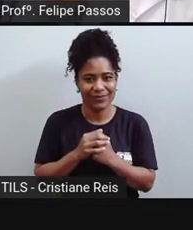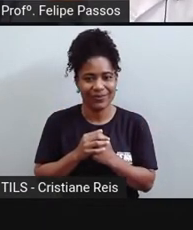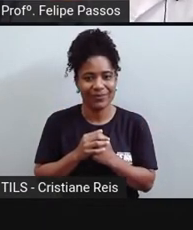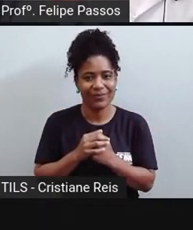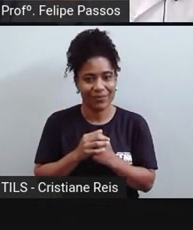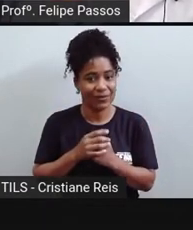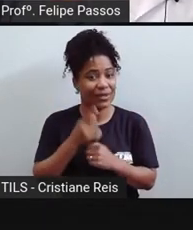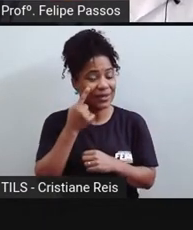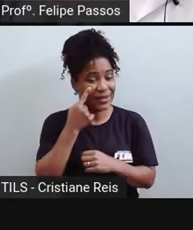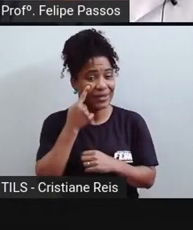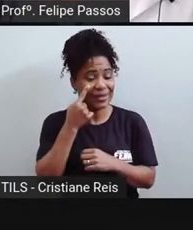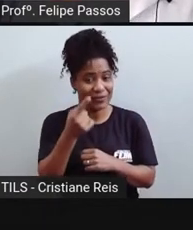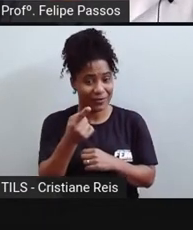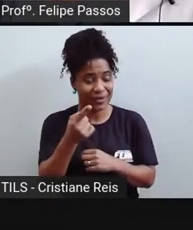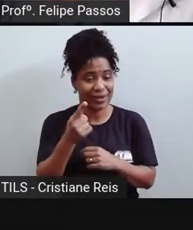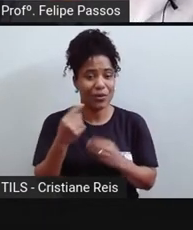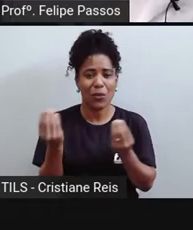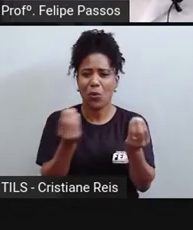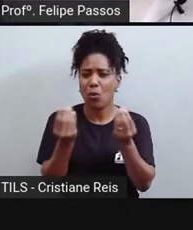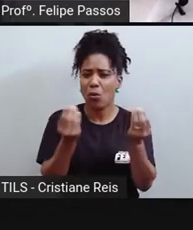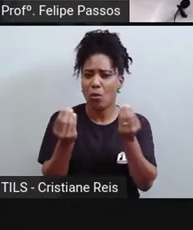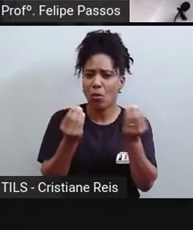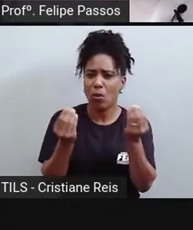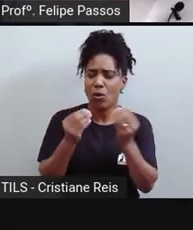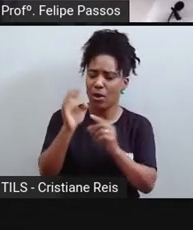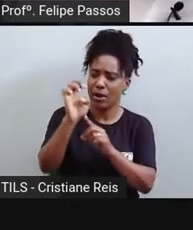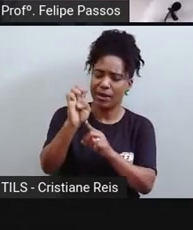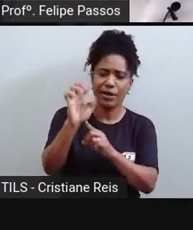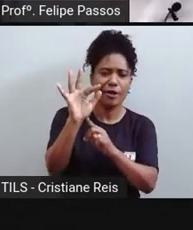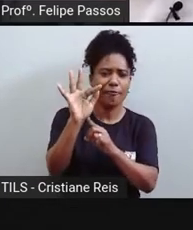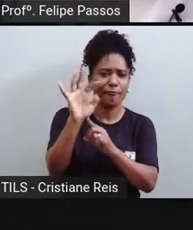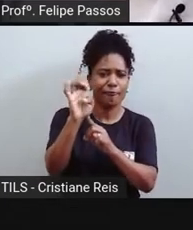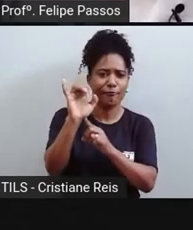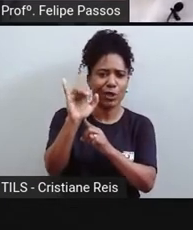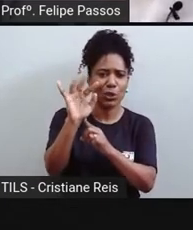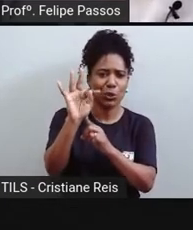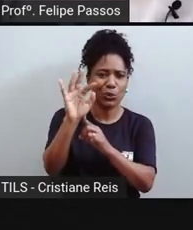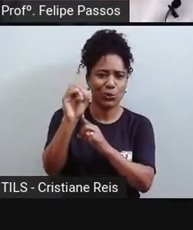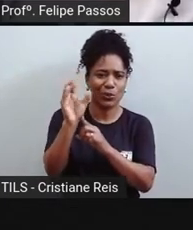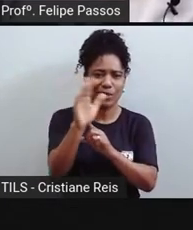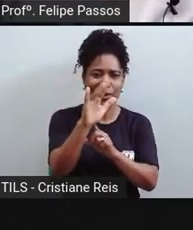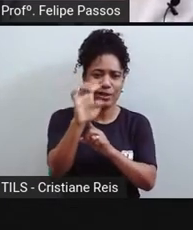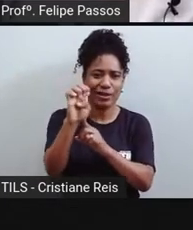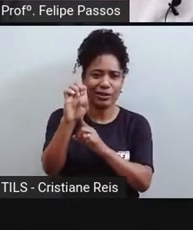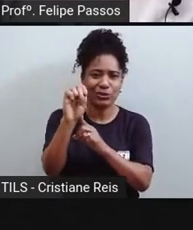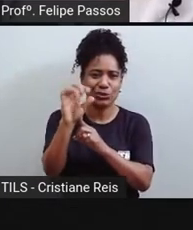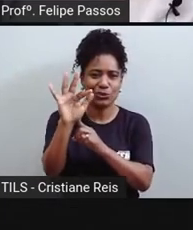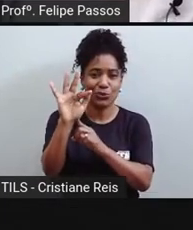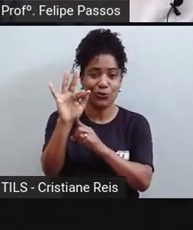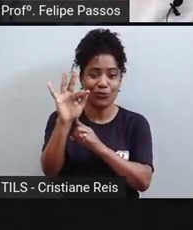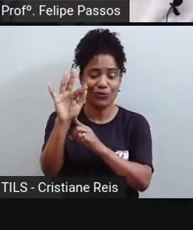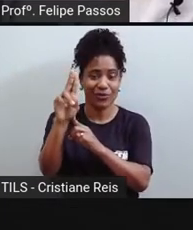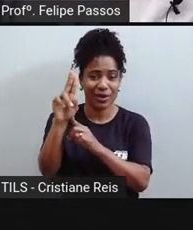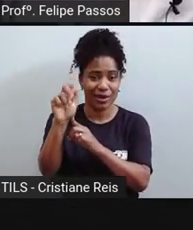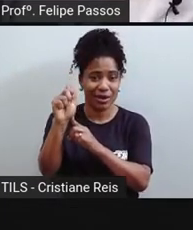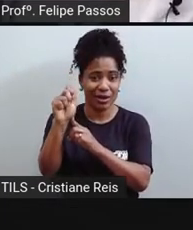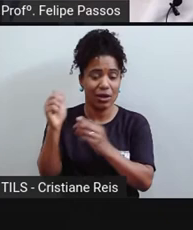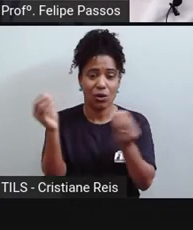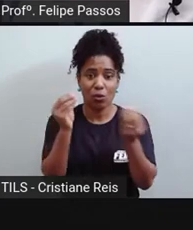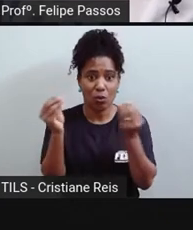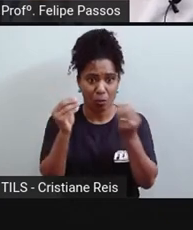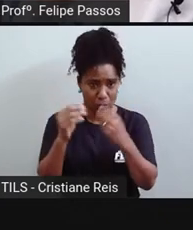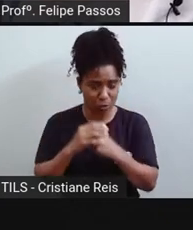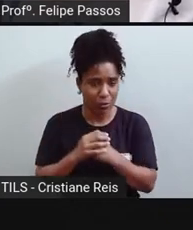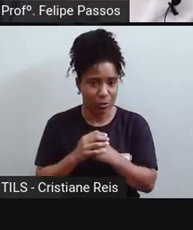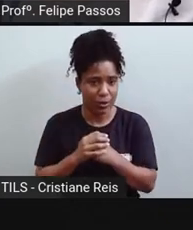O efeito estufa, e aqui é importante a gente diferenciar isso, a gente ter isso bem definido. O efeito estufa, ele é um processo natural.